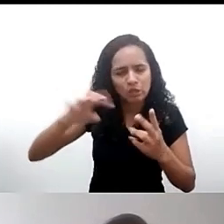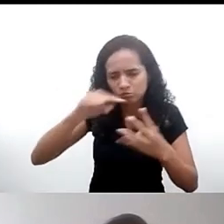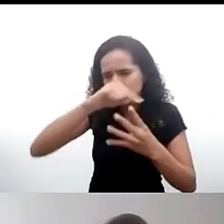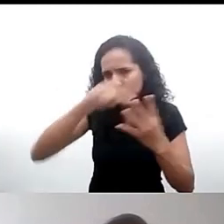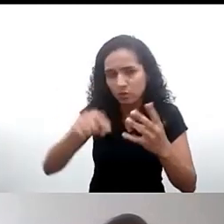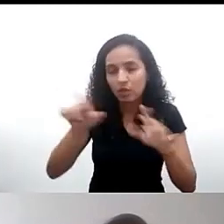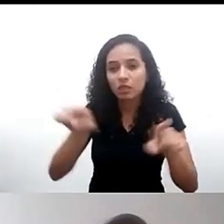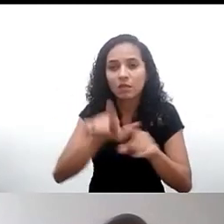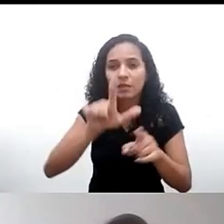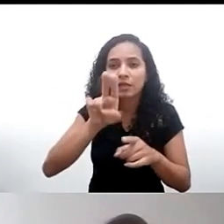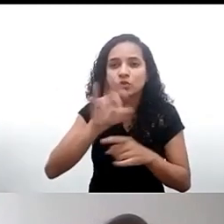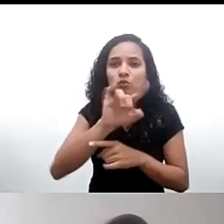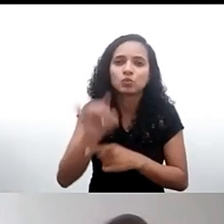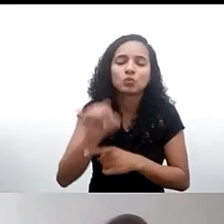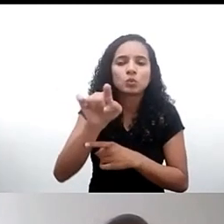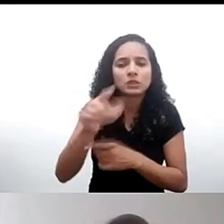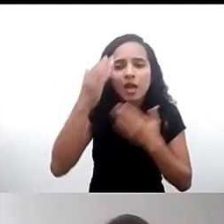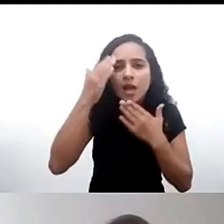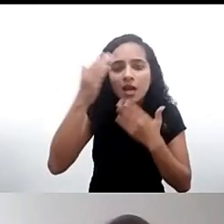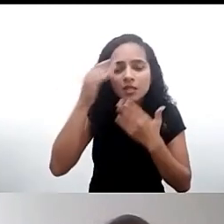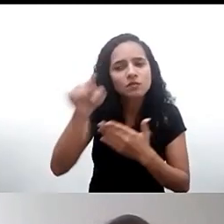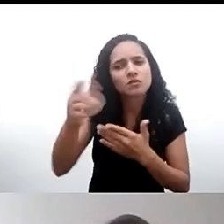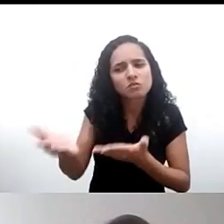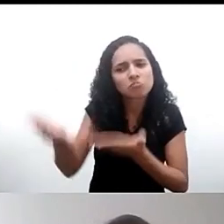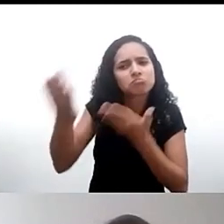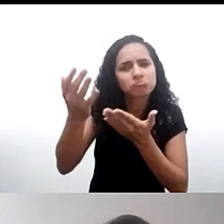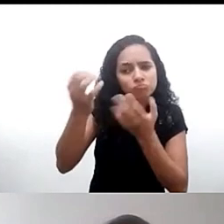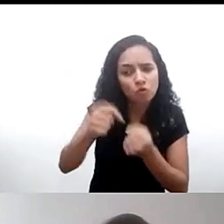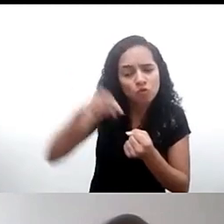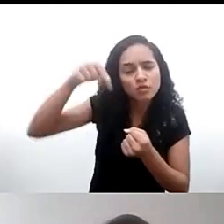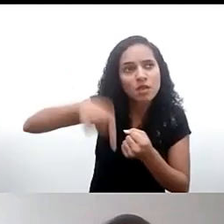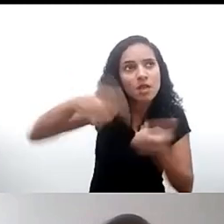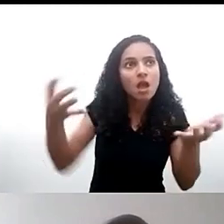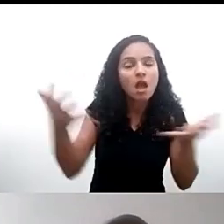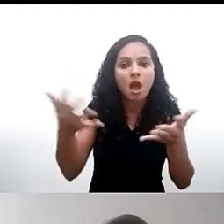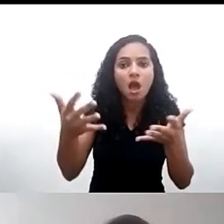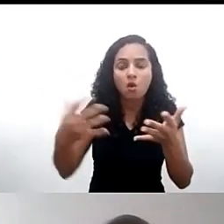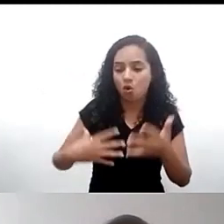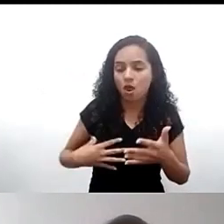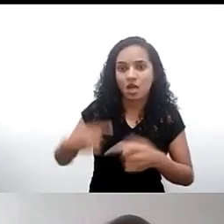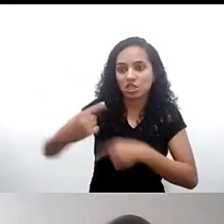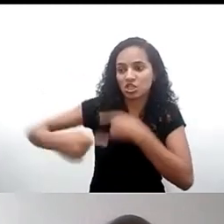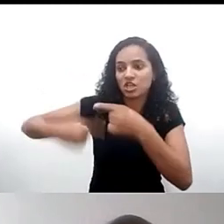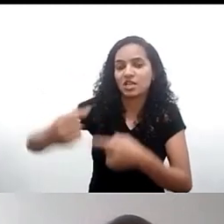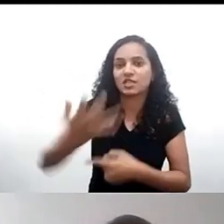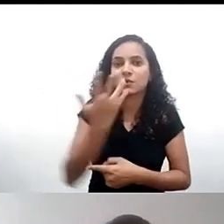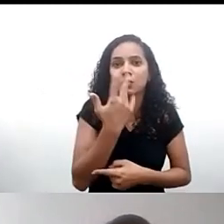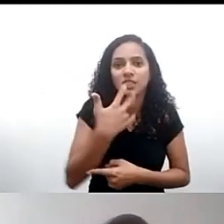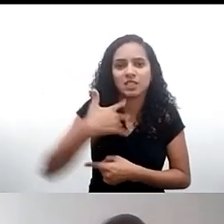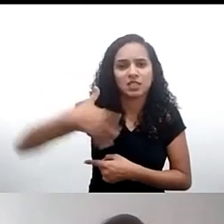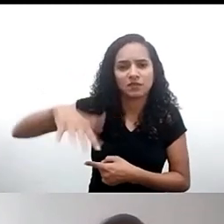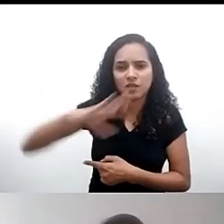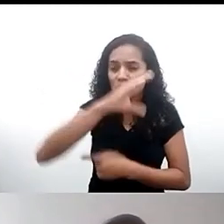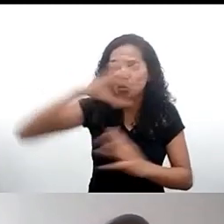realmente trouxe um trabalho fundamental para essa geração de infâncias e adolescências pelo mundo de